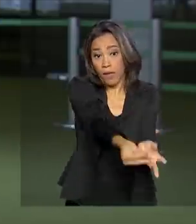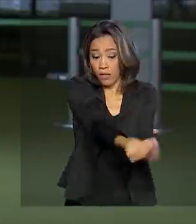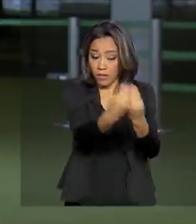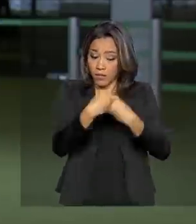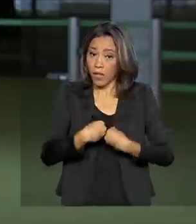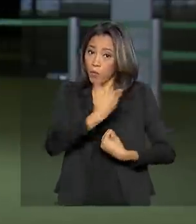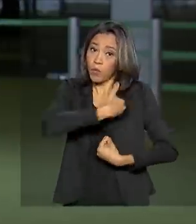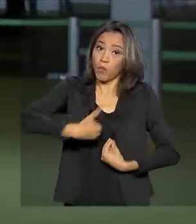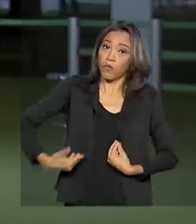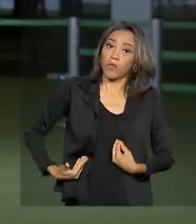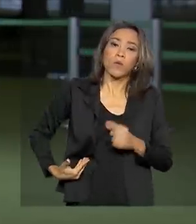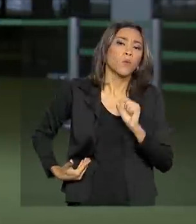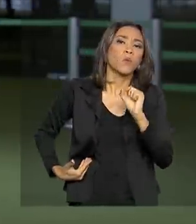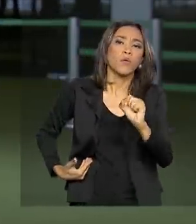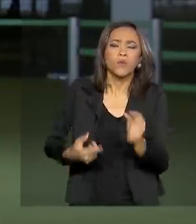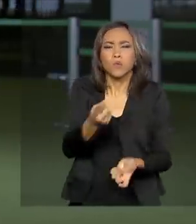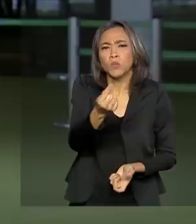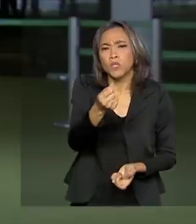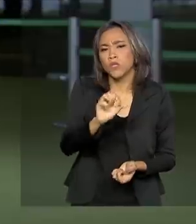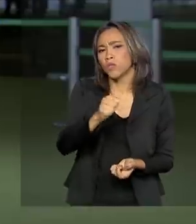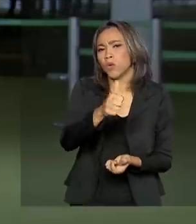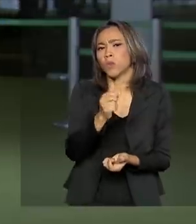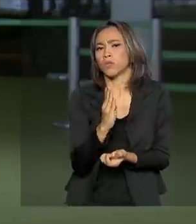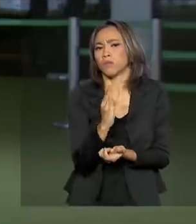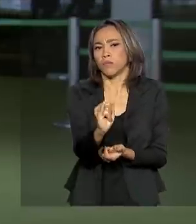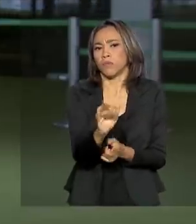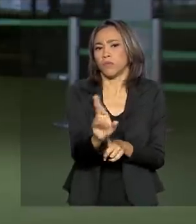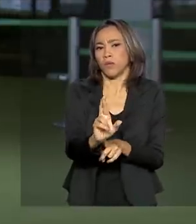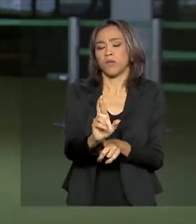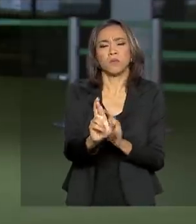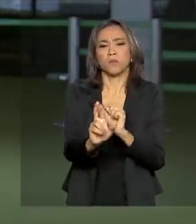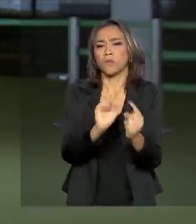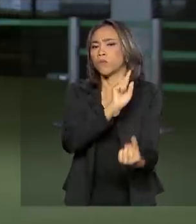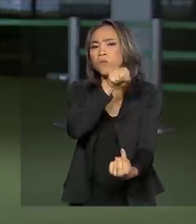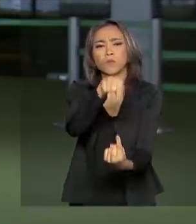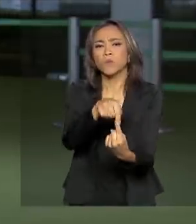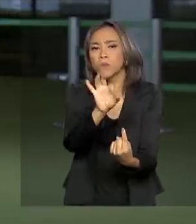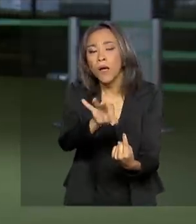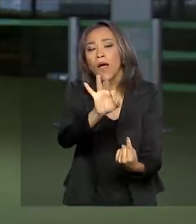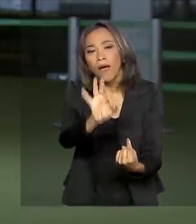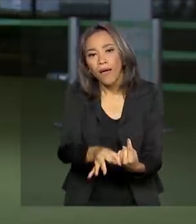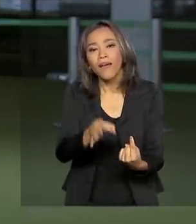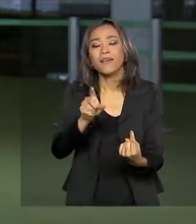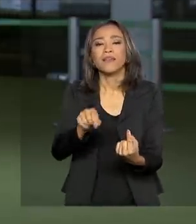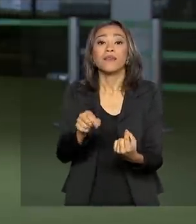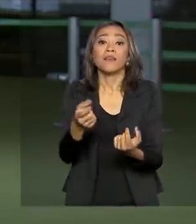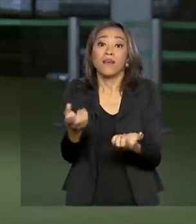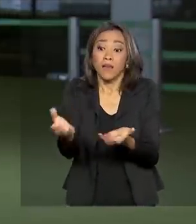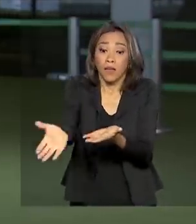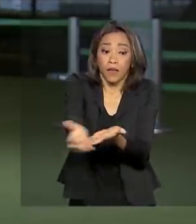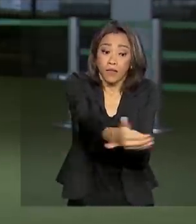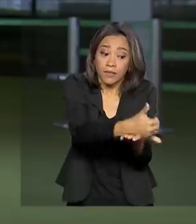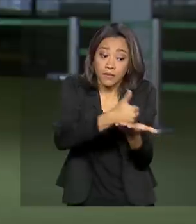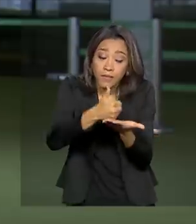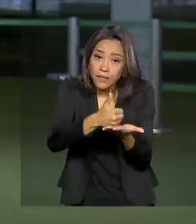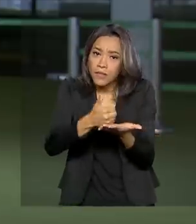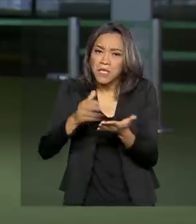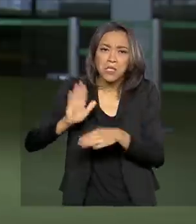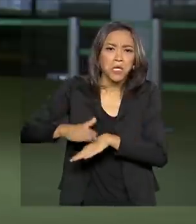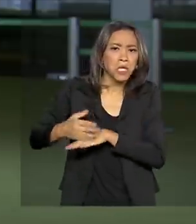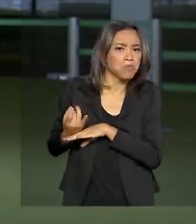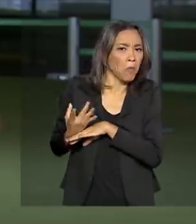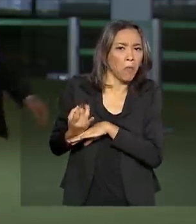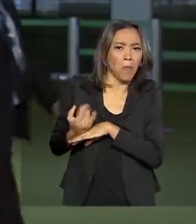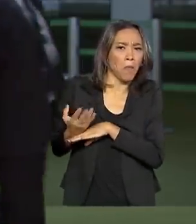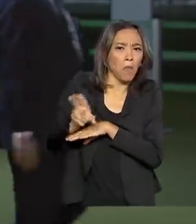controle sobre um recurso de R 11 bilhões relativos a despesas discricionárias utilizadas para o custeio e também